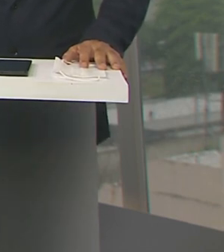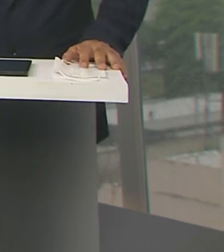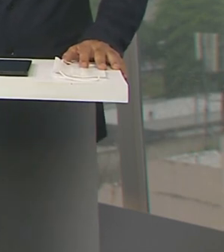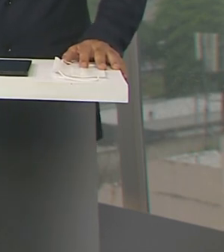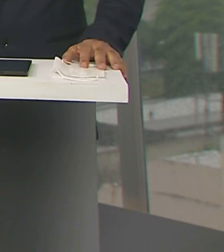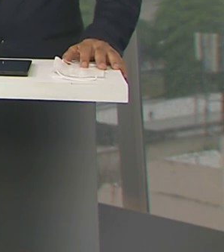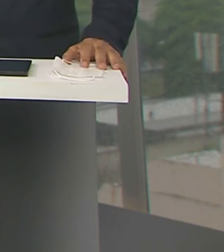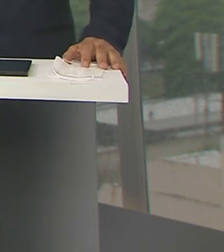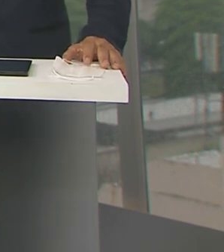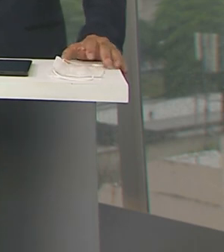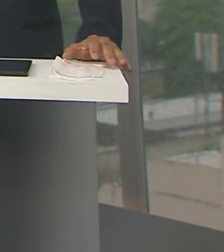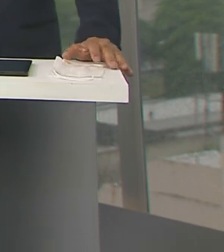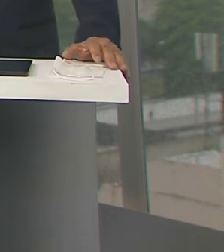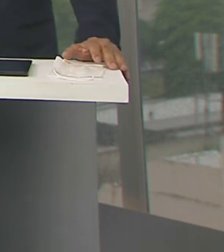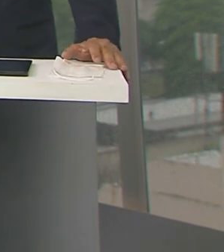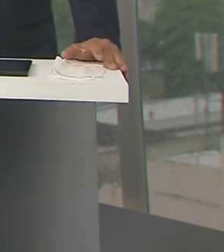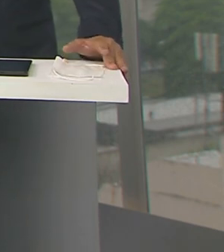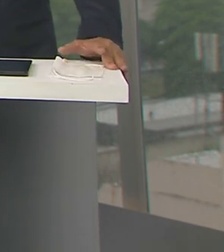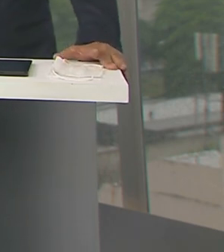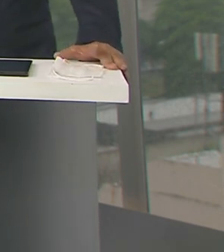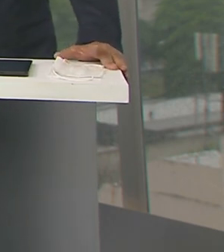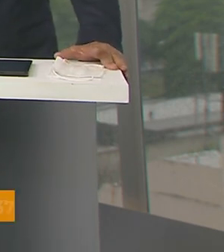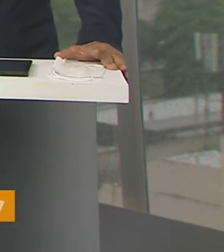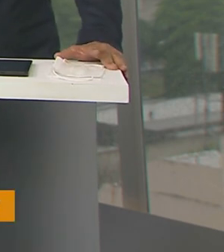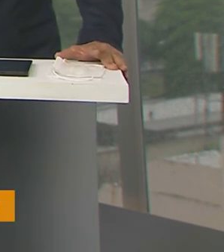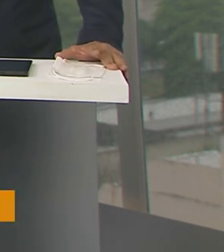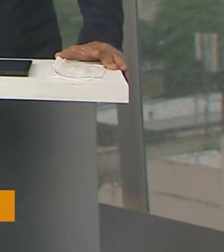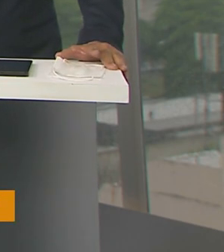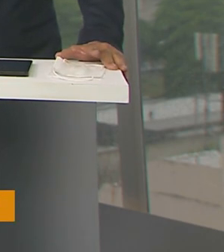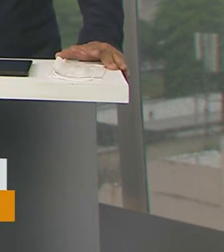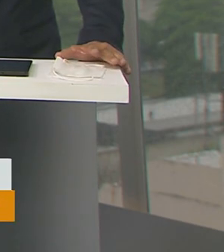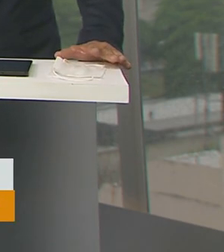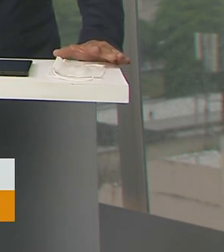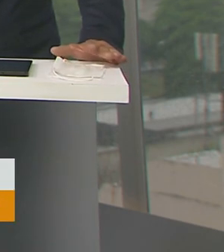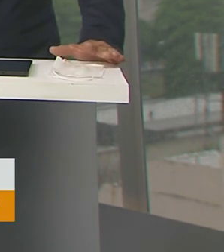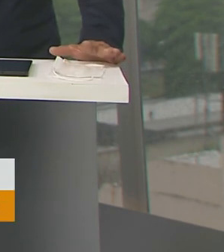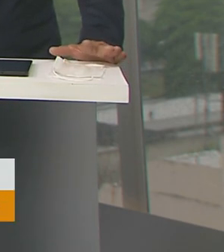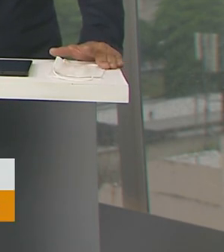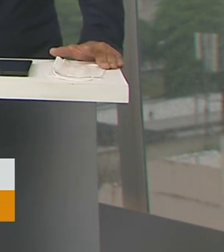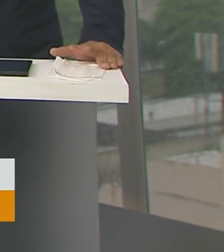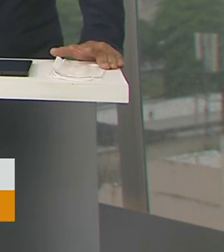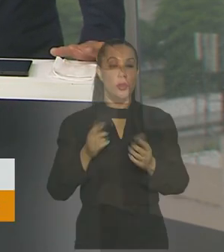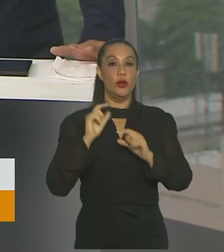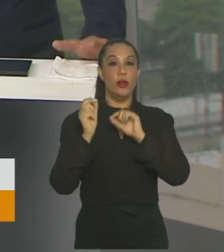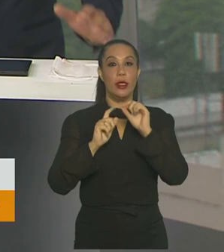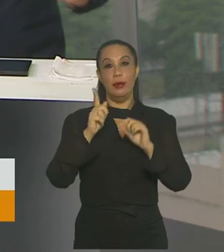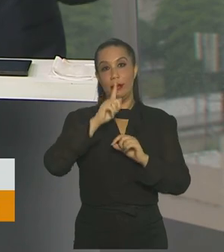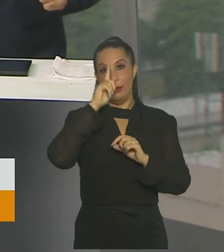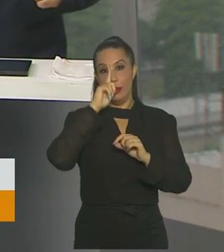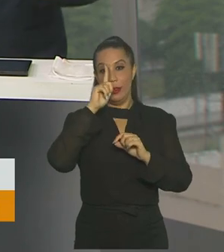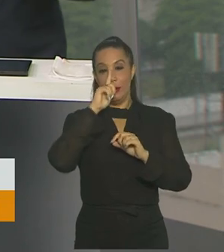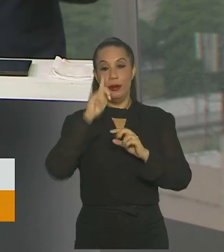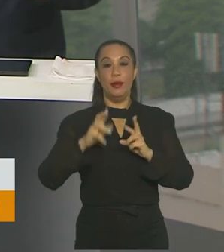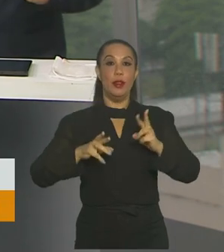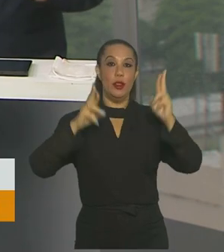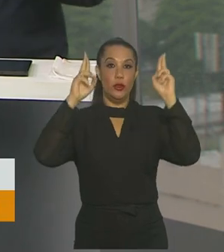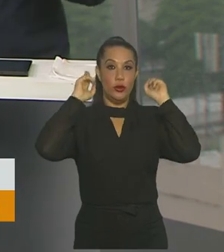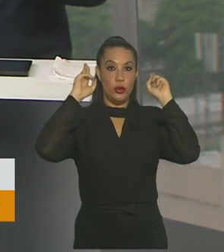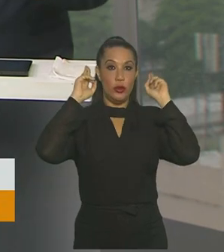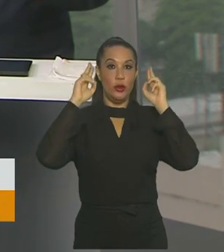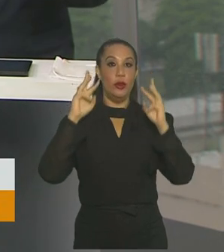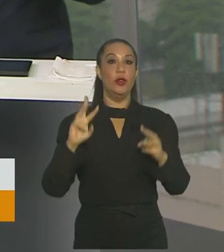De volta ao noticiário, vamos falar agora de um terremoto de magnitude 6 que atingiu na madrugada de hoje partes da Grécia,